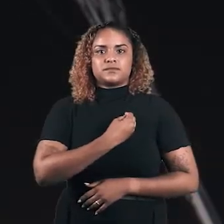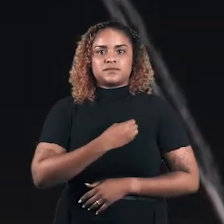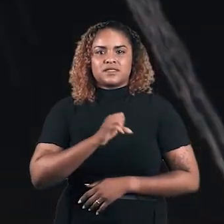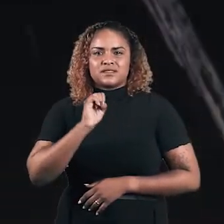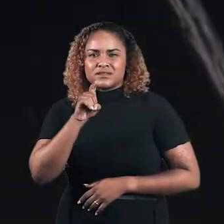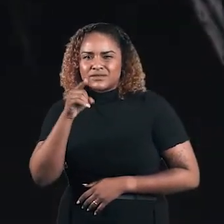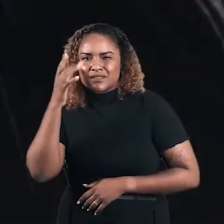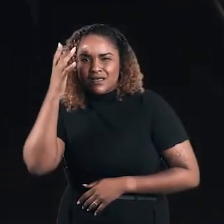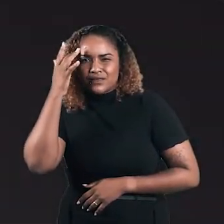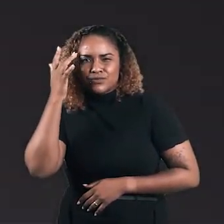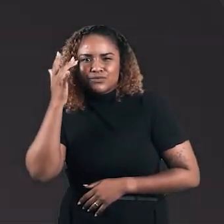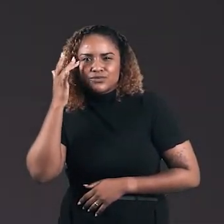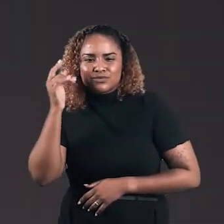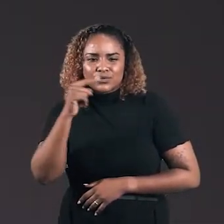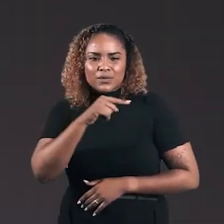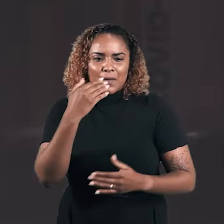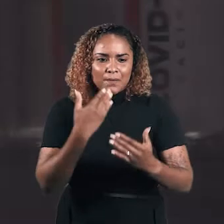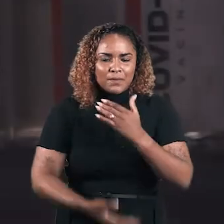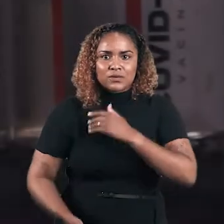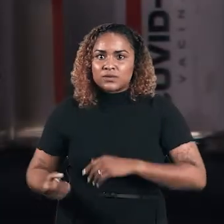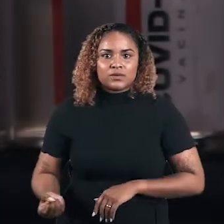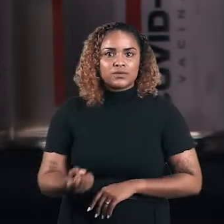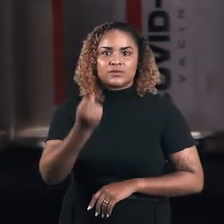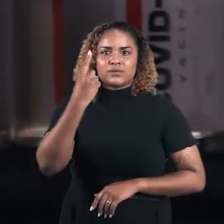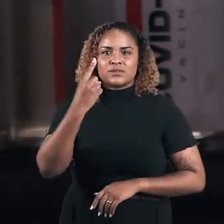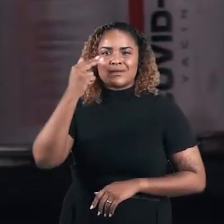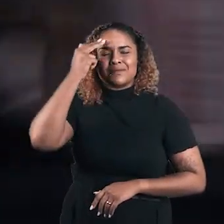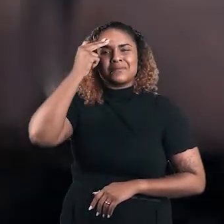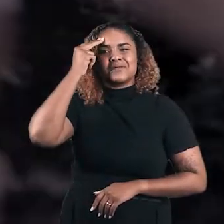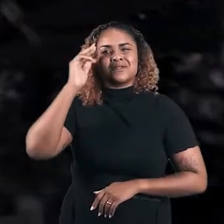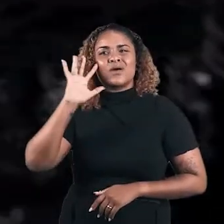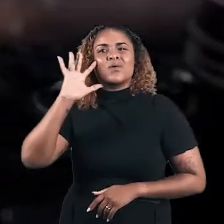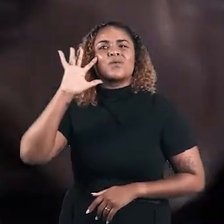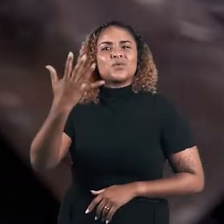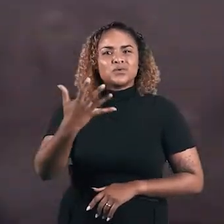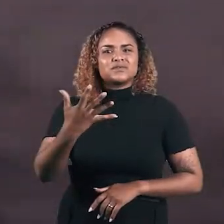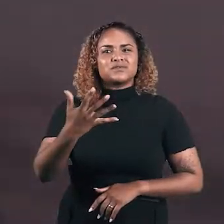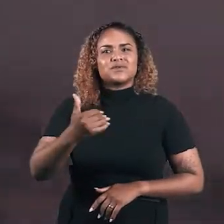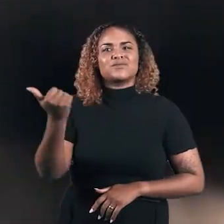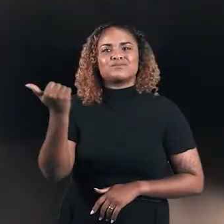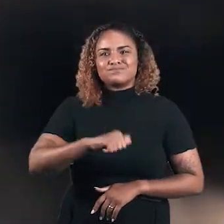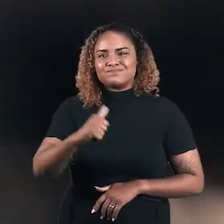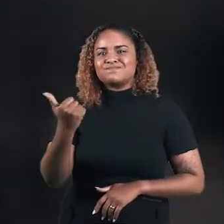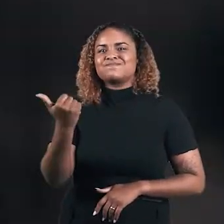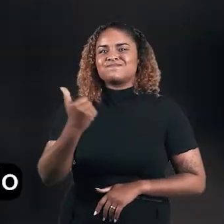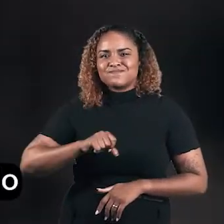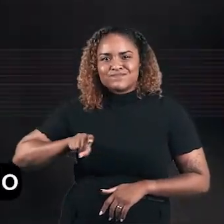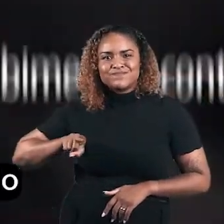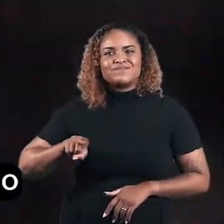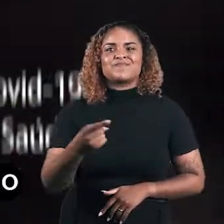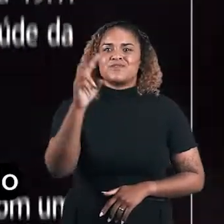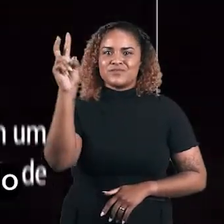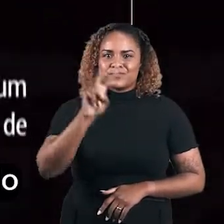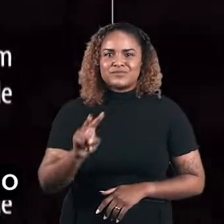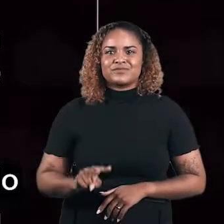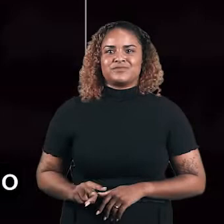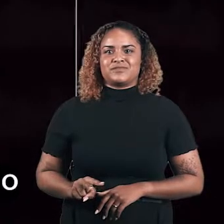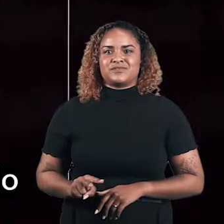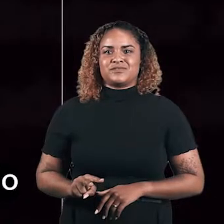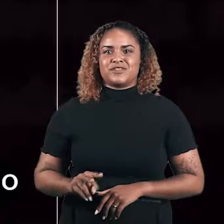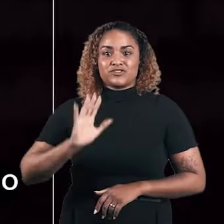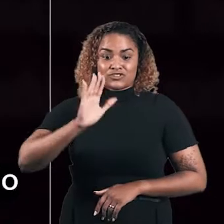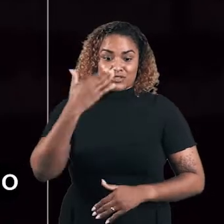Se você acha um absurdo esse desperdício, imagine essa cena se repetindo 11 mil vezes. 11 mil vacinas